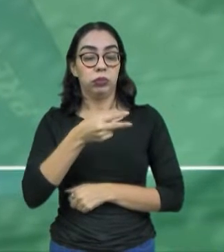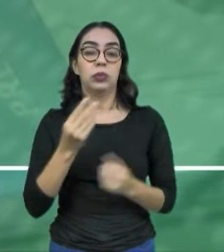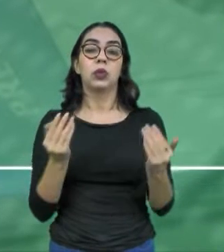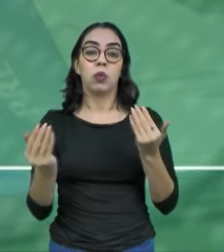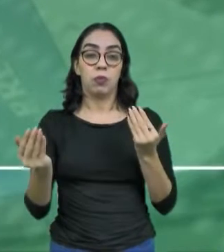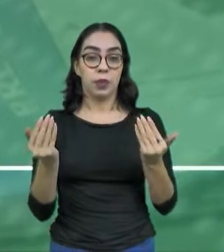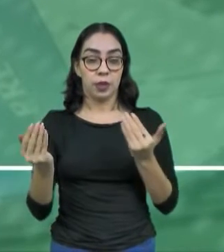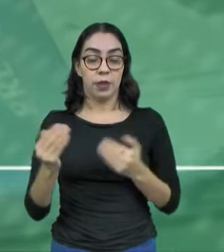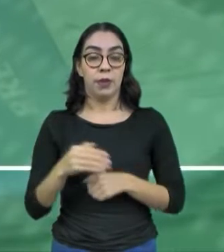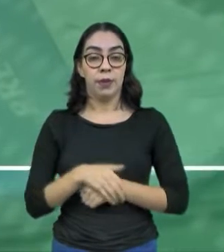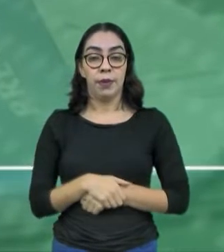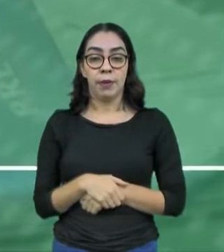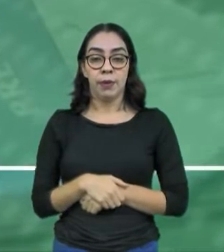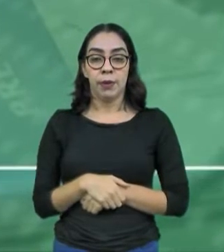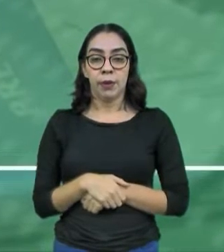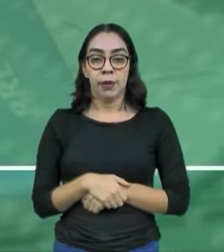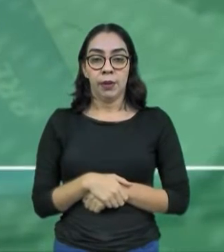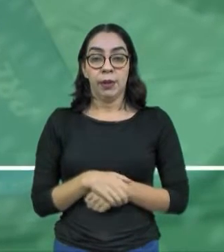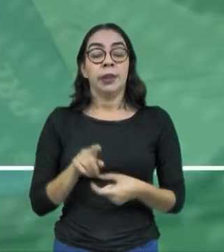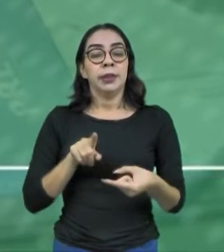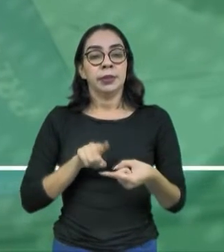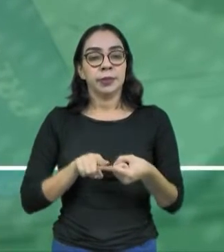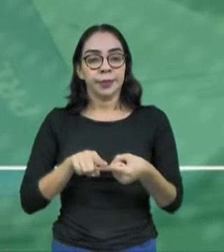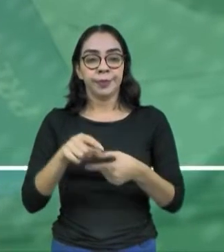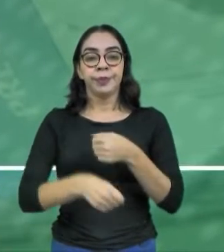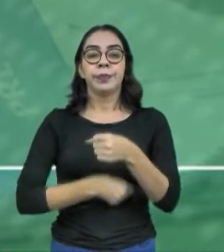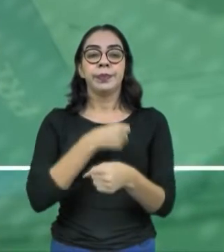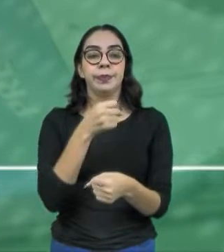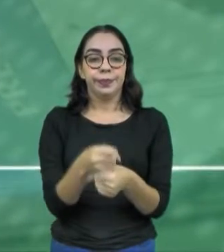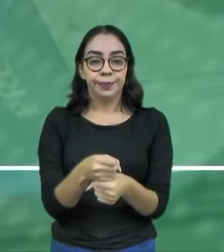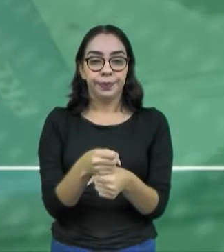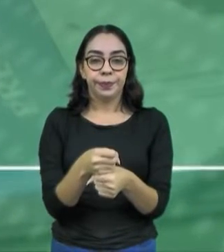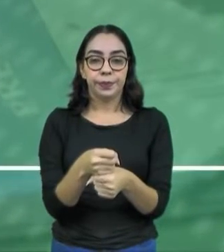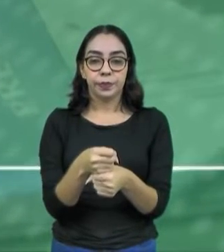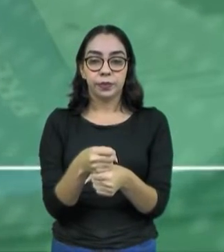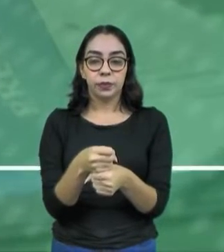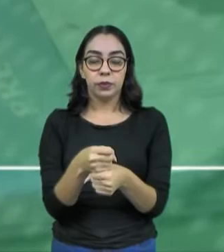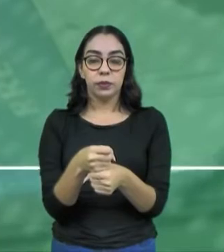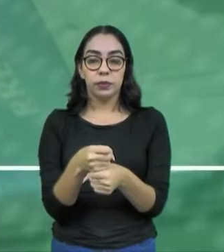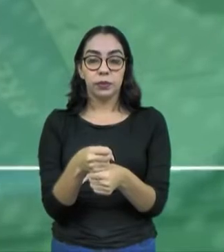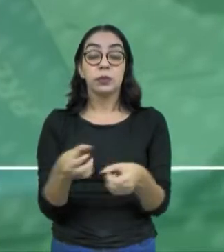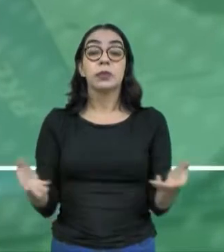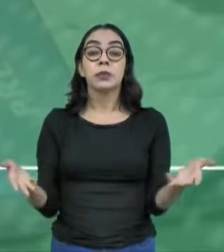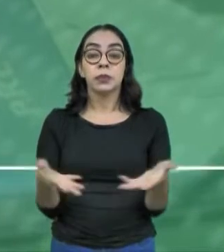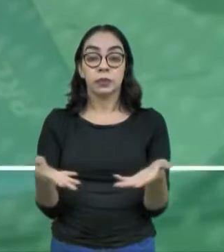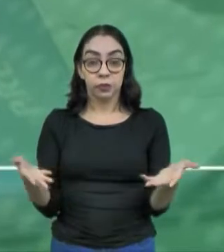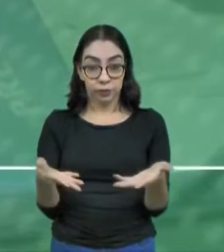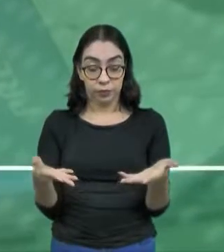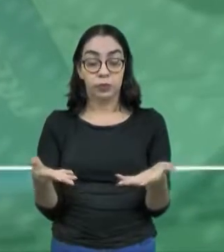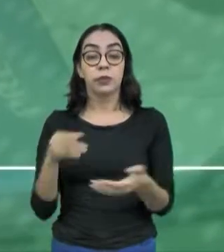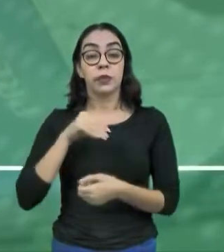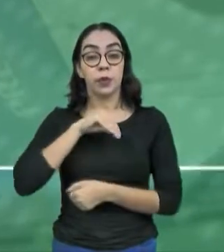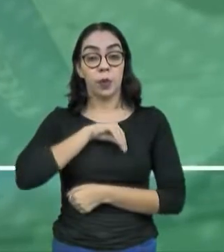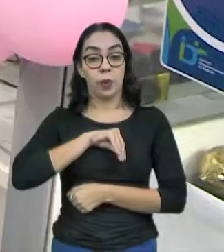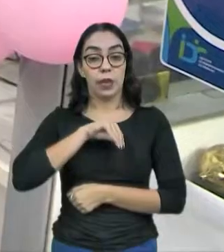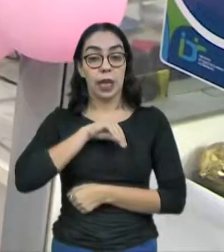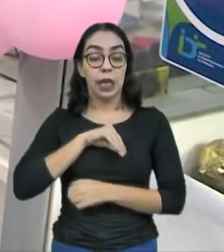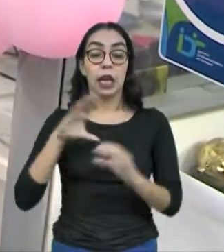,7%, quanto na anual, 2,5%, chegando a R$ 2.737.